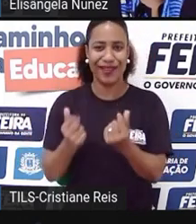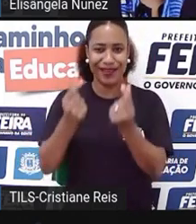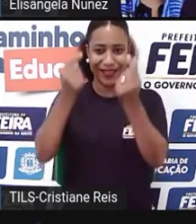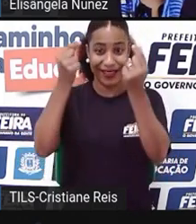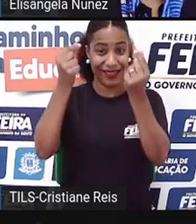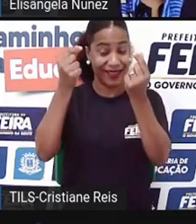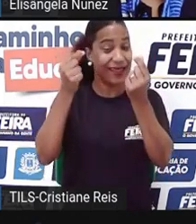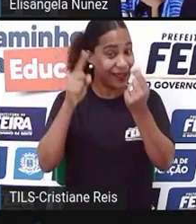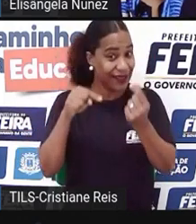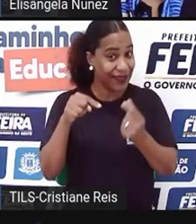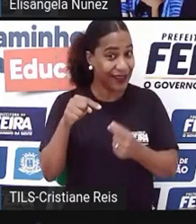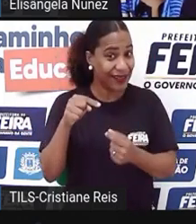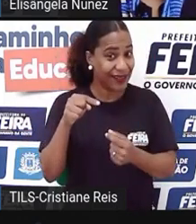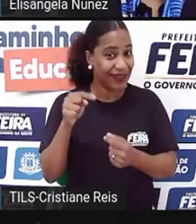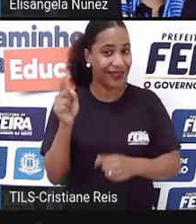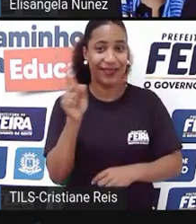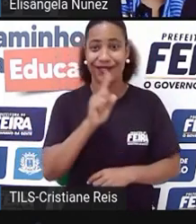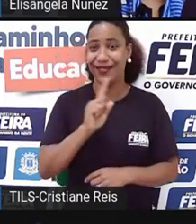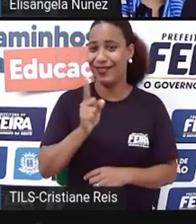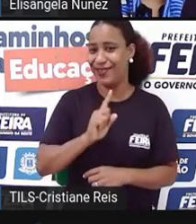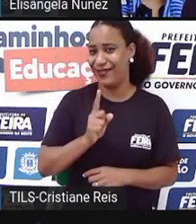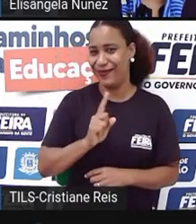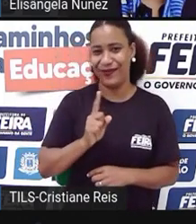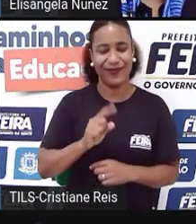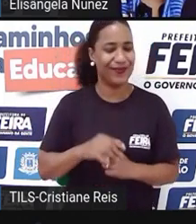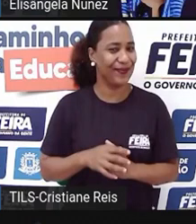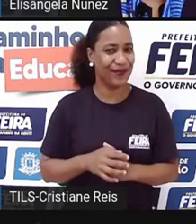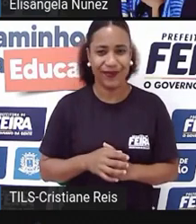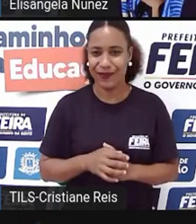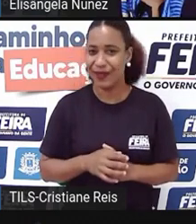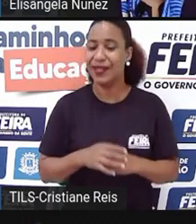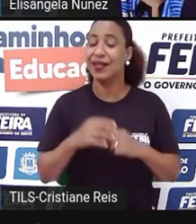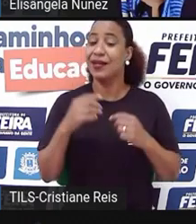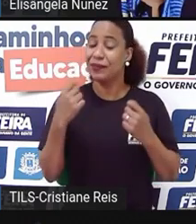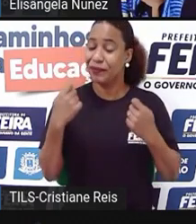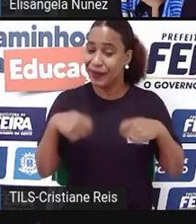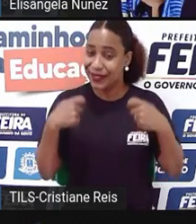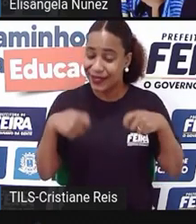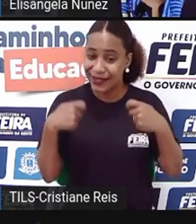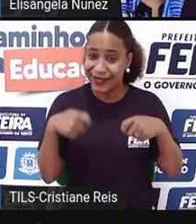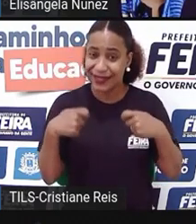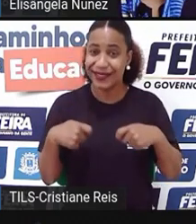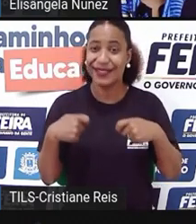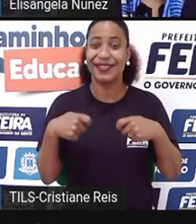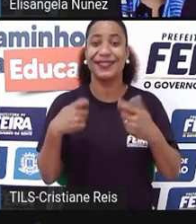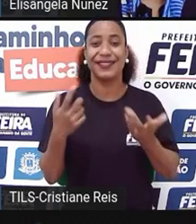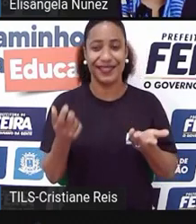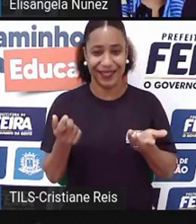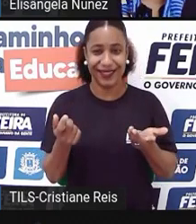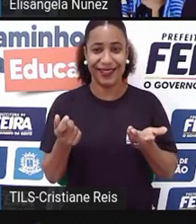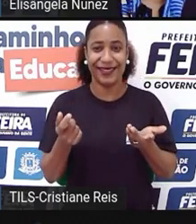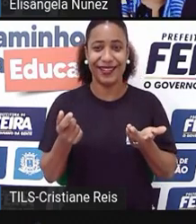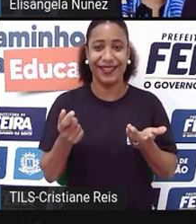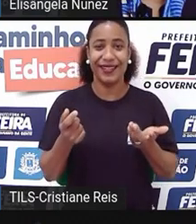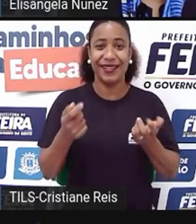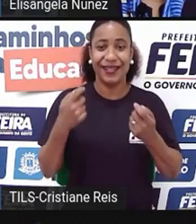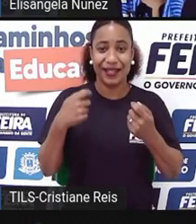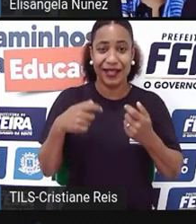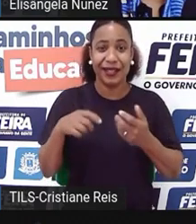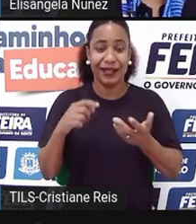Mas, a gente sabe que não é bem assim, né? Existe uma série de dificuldades, uma série de